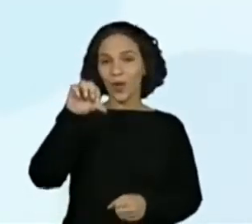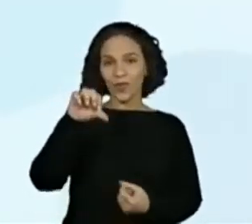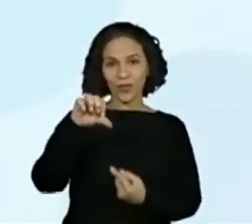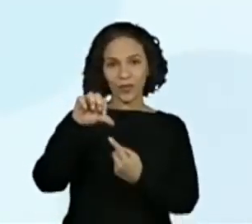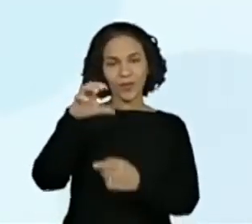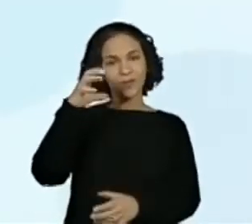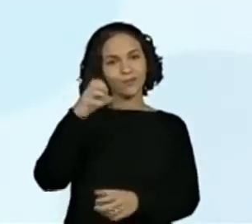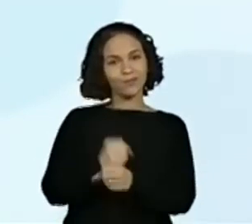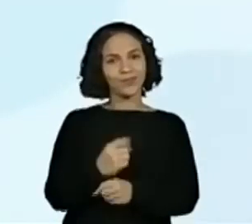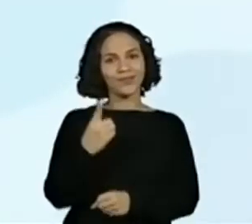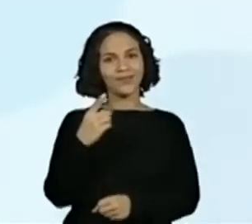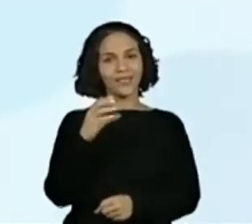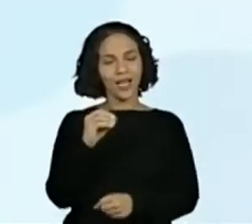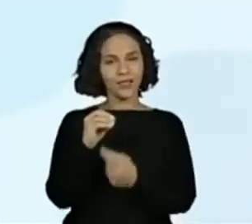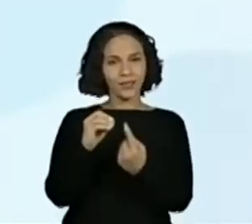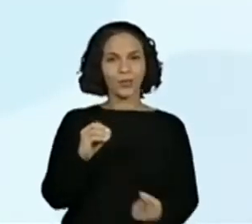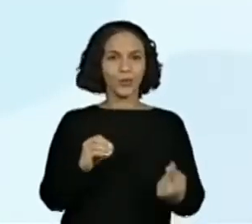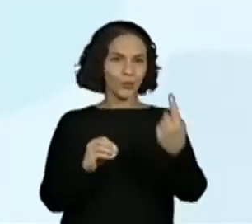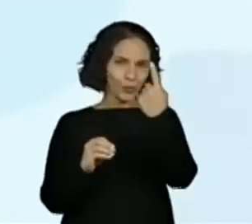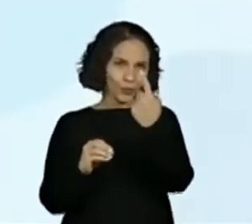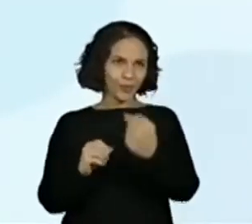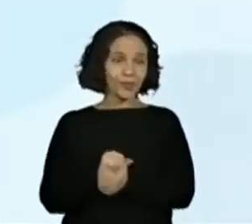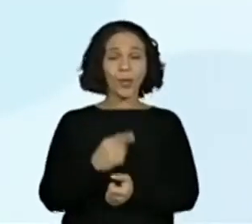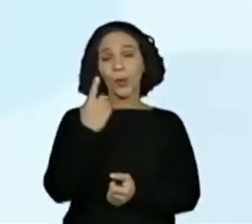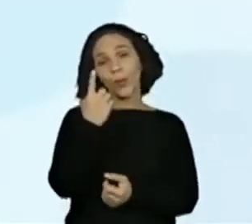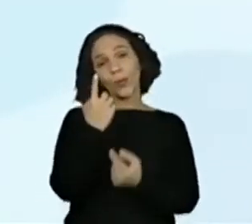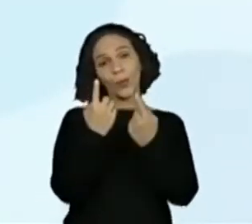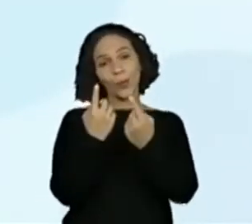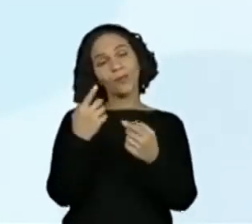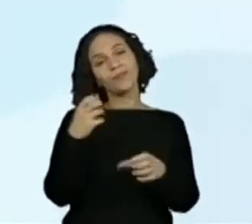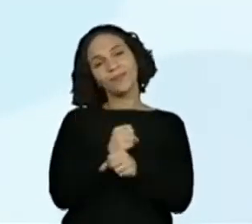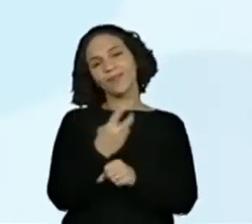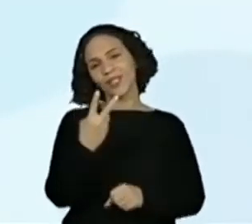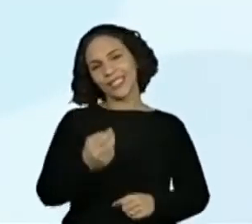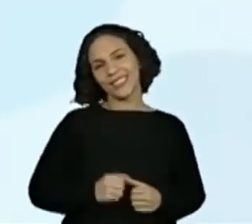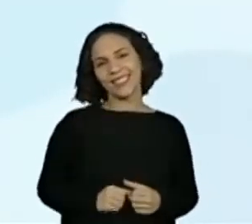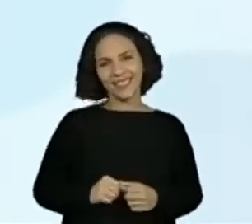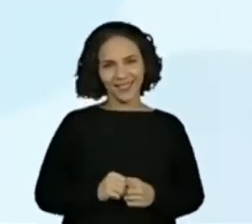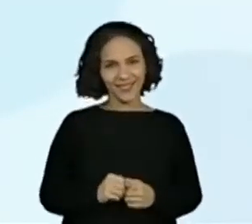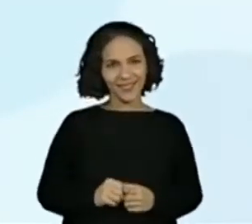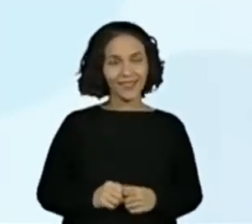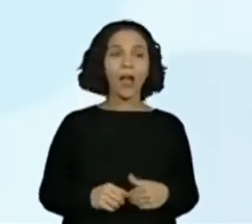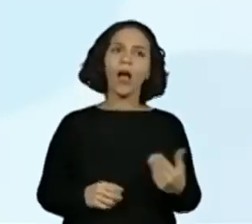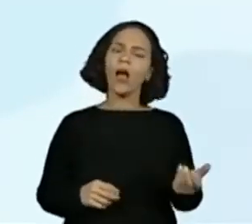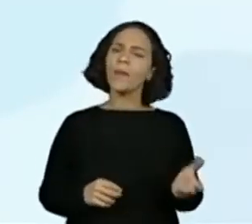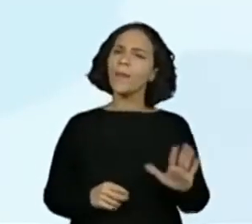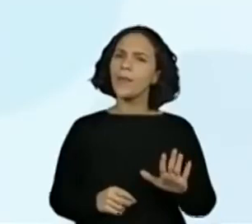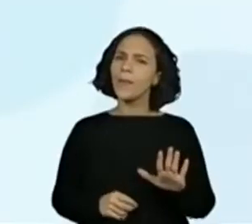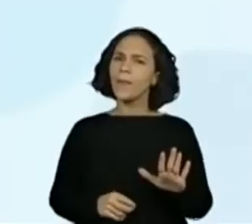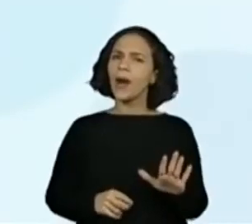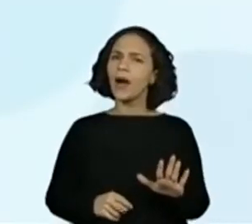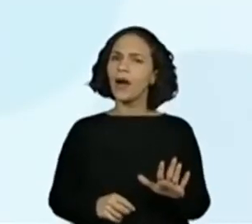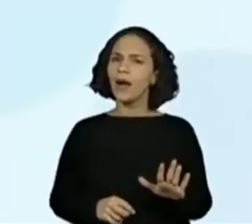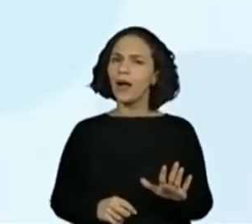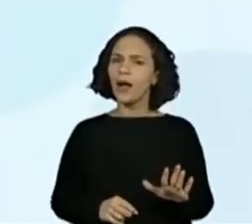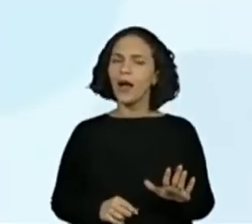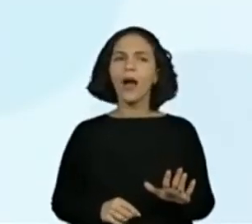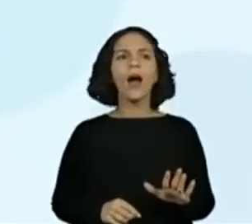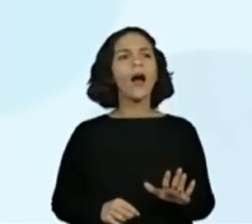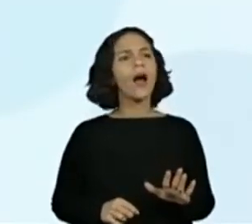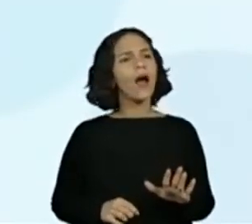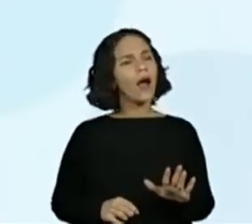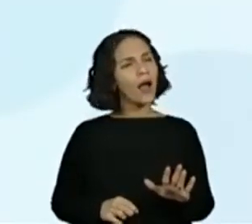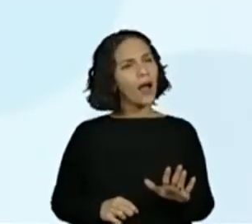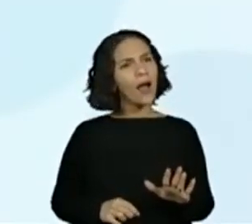é 10. Subo 1. 1 mais 1 é 2. Ah, peraí, pro. Se eu